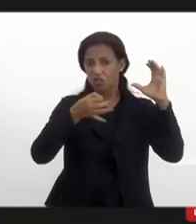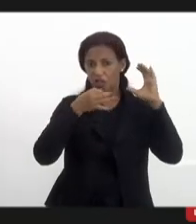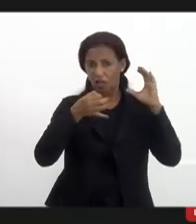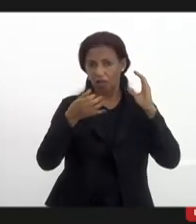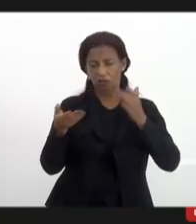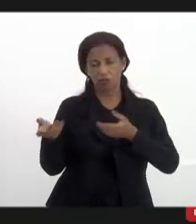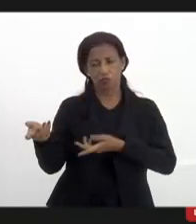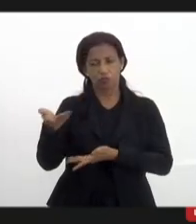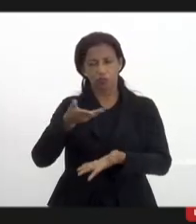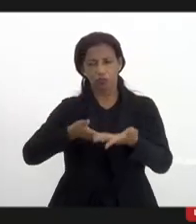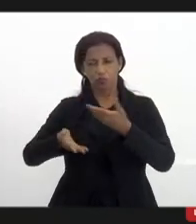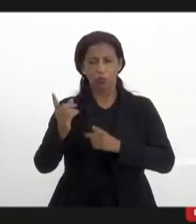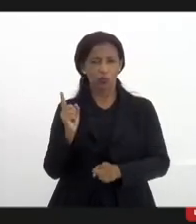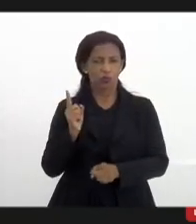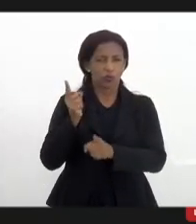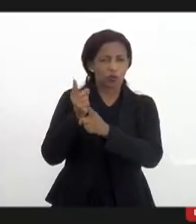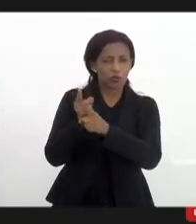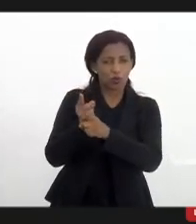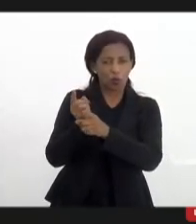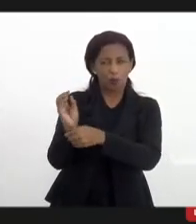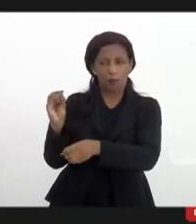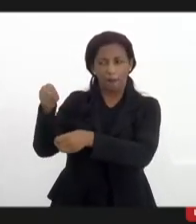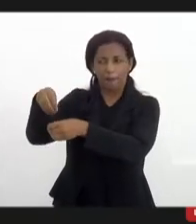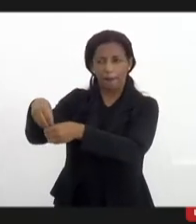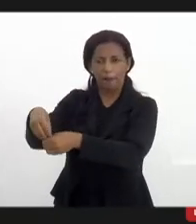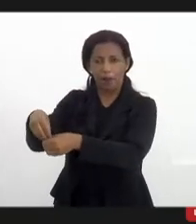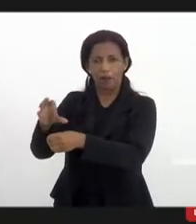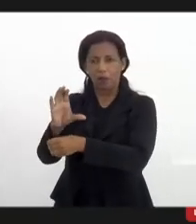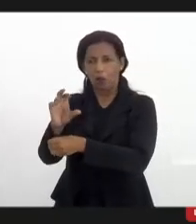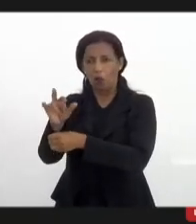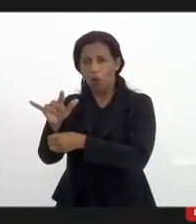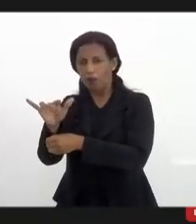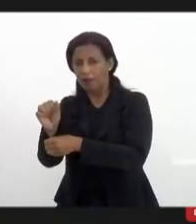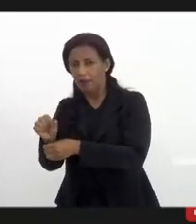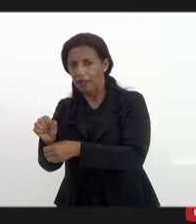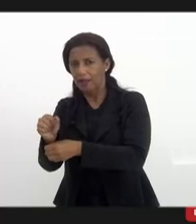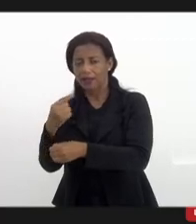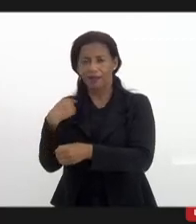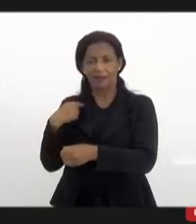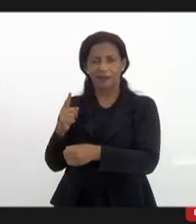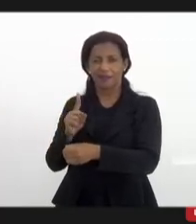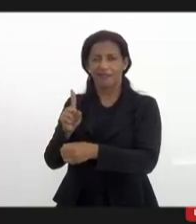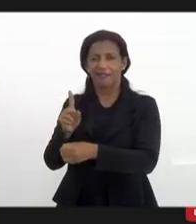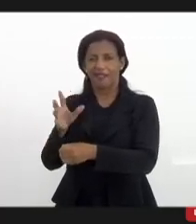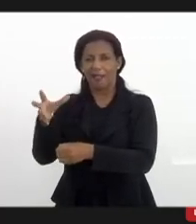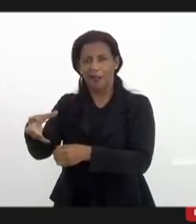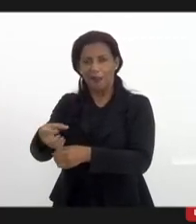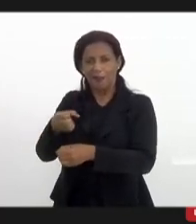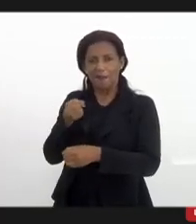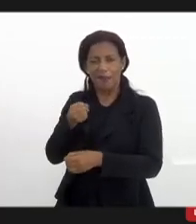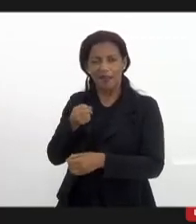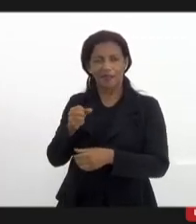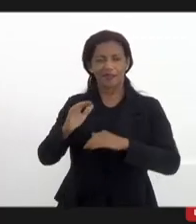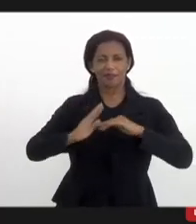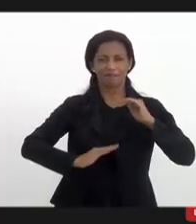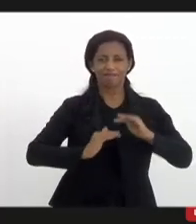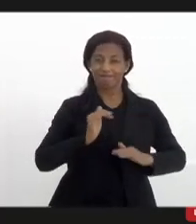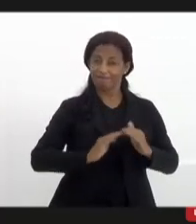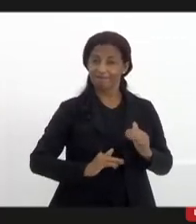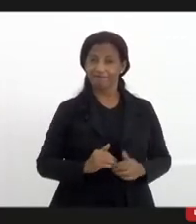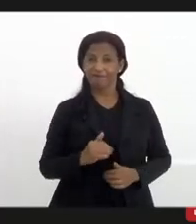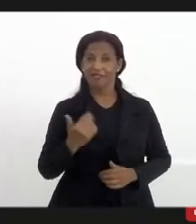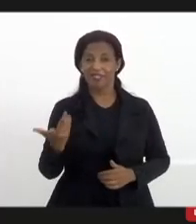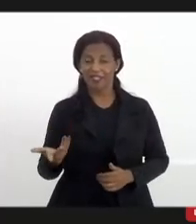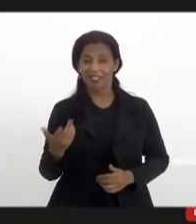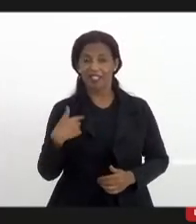quando descobre um talento que está dentro de uma rádio comunitária ele vai lá e pega esse profissional e a gente é